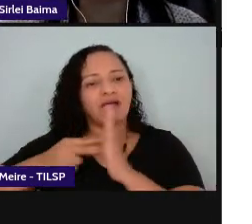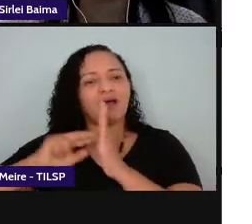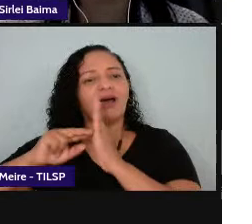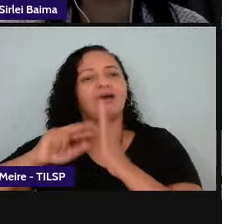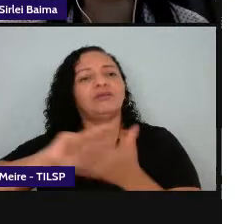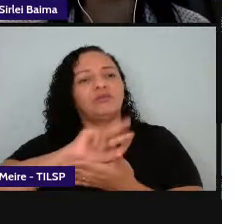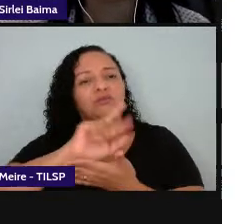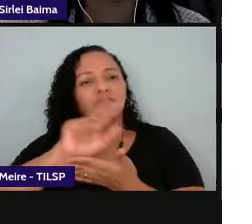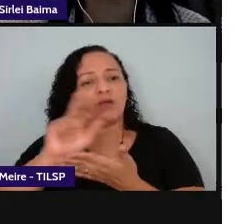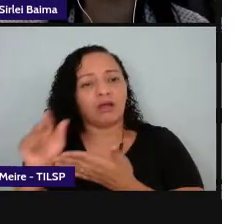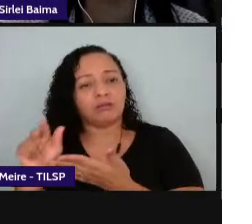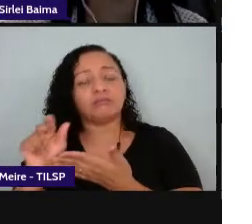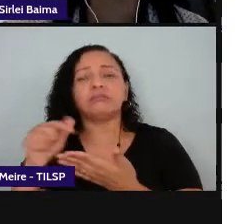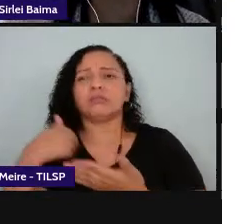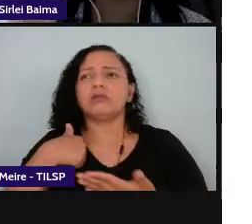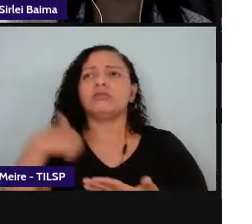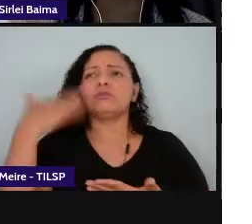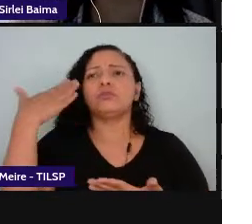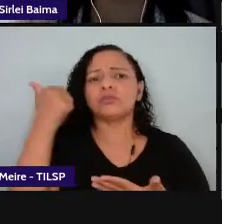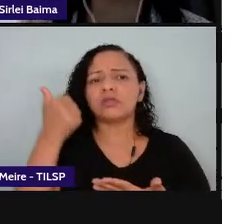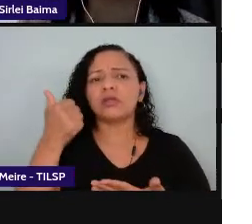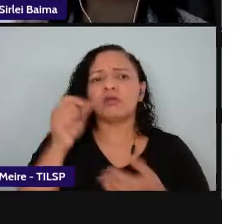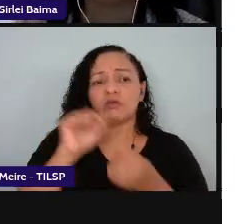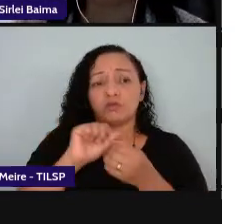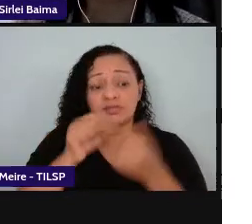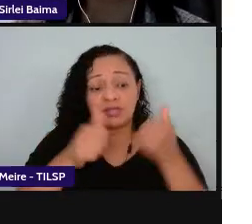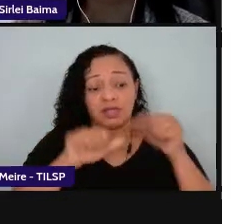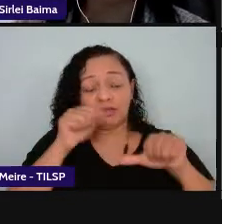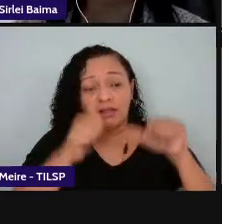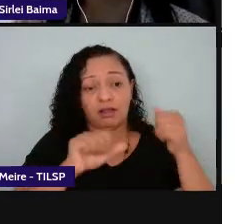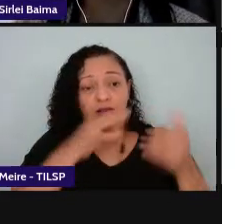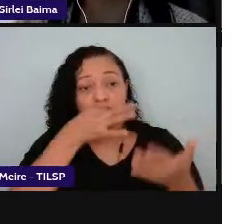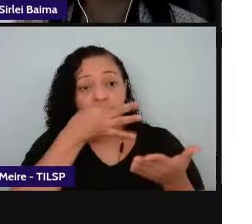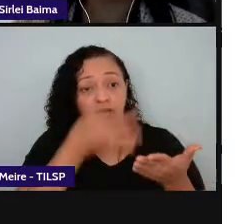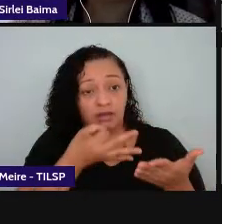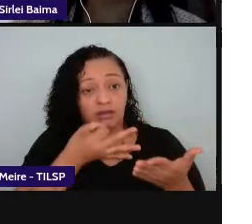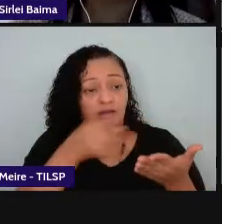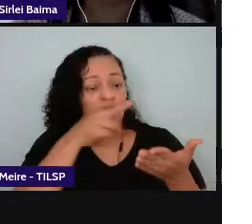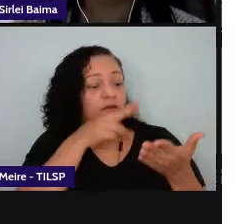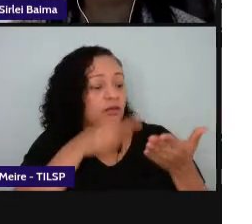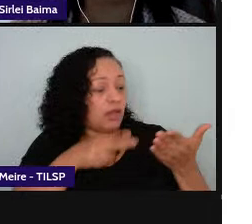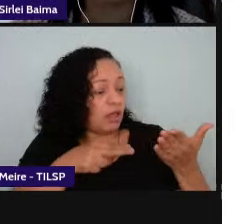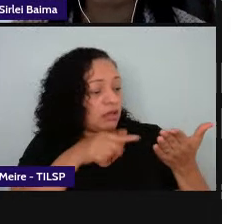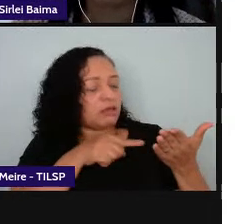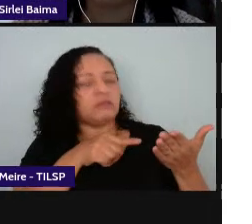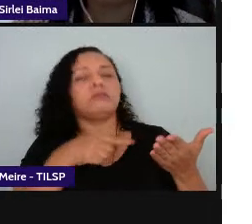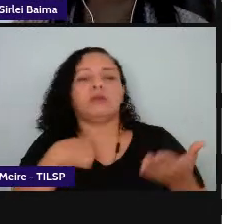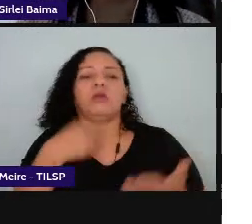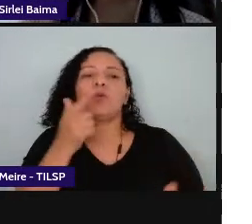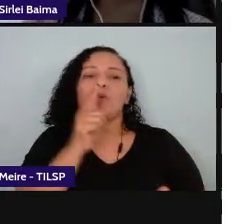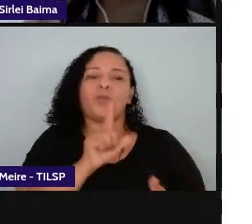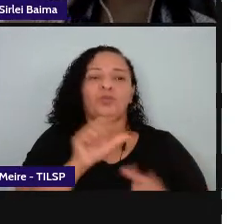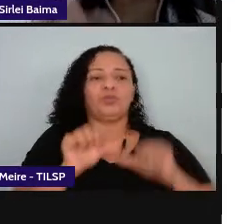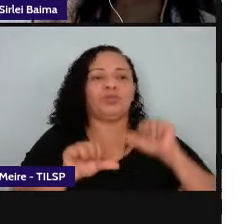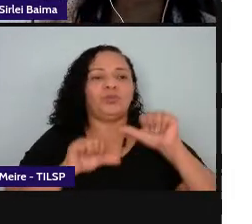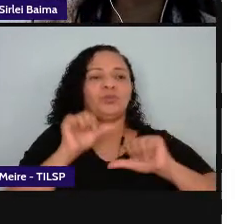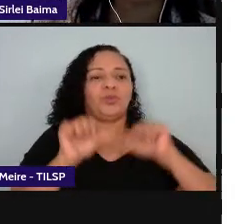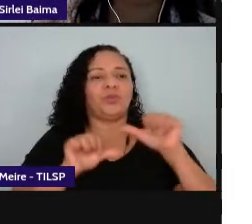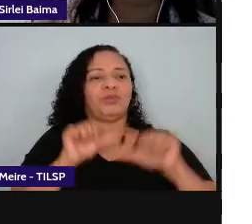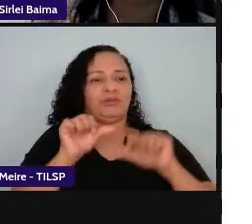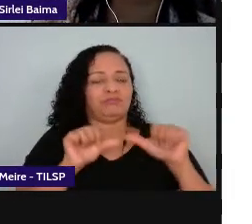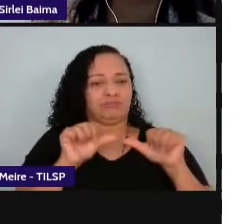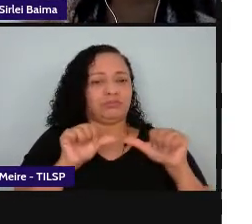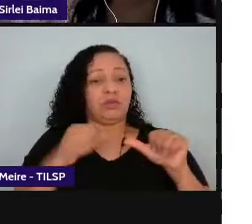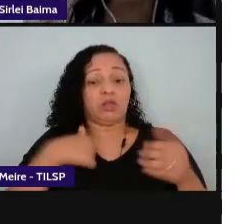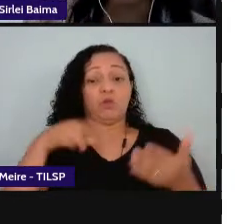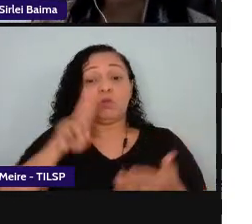posteriormente faço uma análise crítica eu consigo ser um sujeito transformador eu uso o